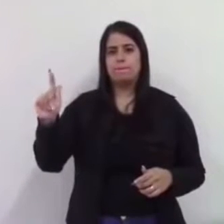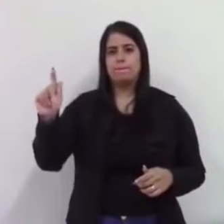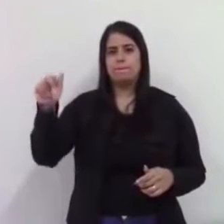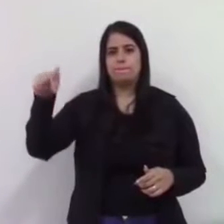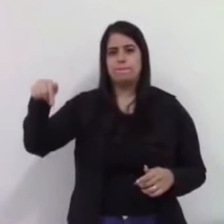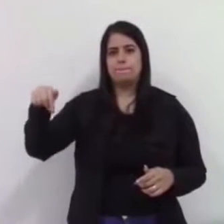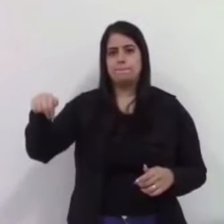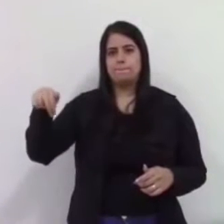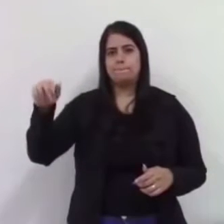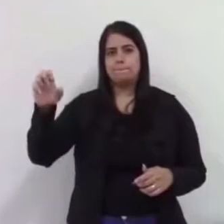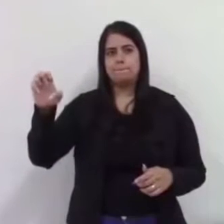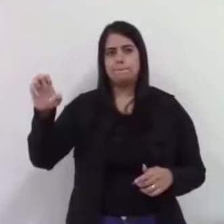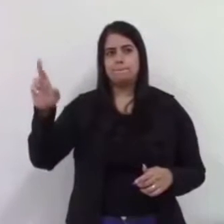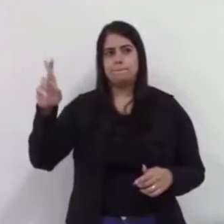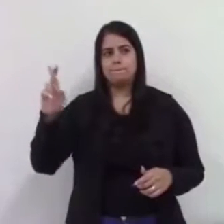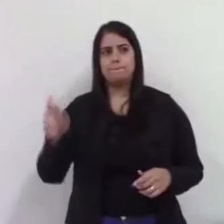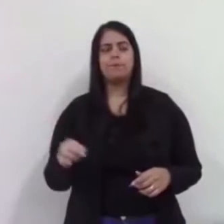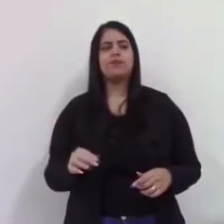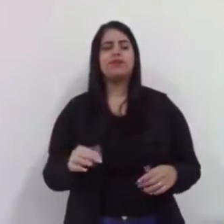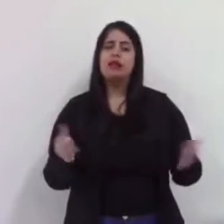dei uns fotos de felicitações,